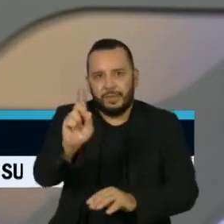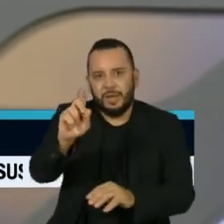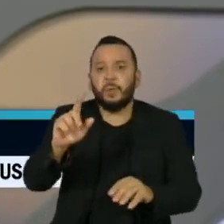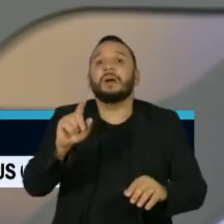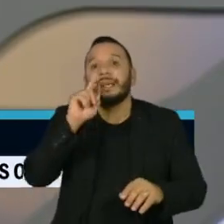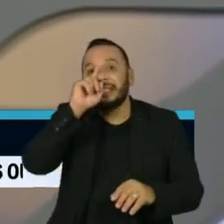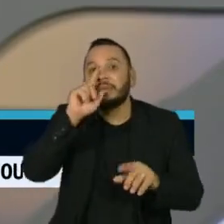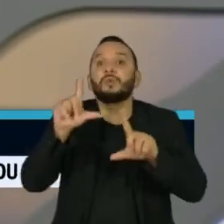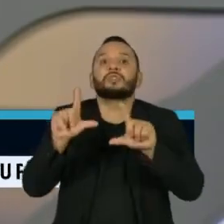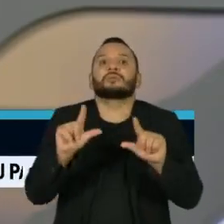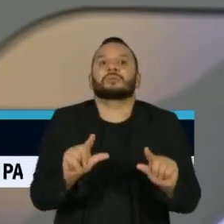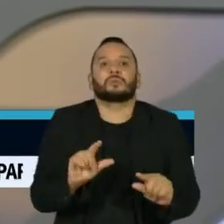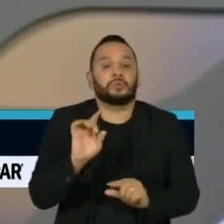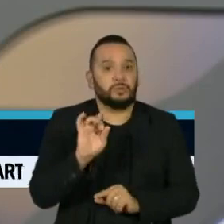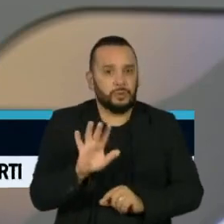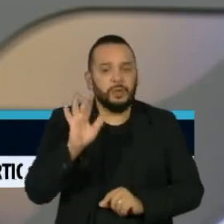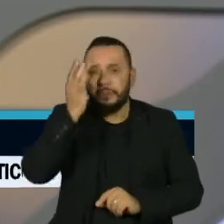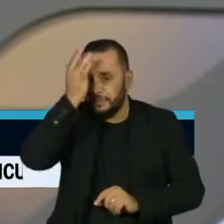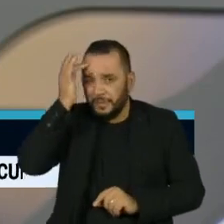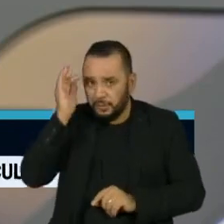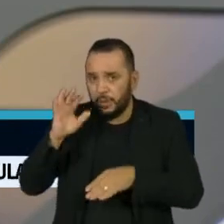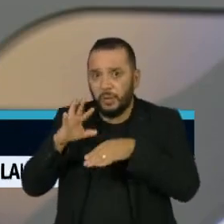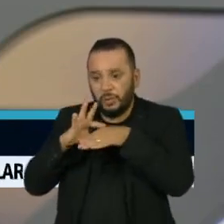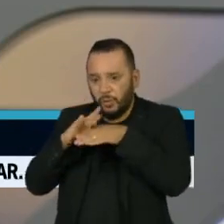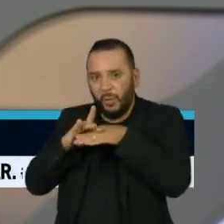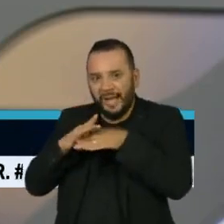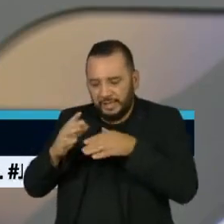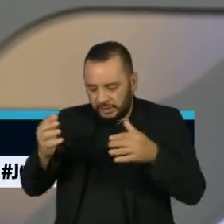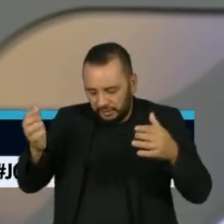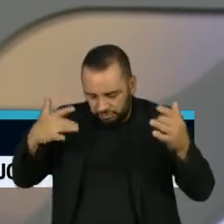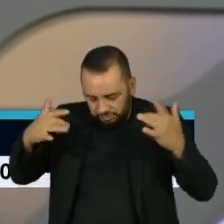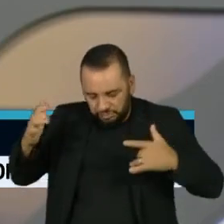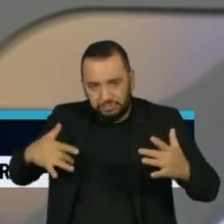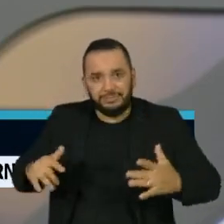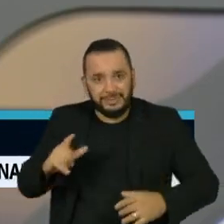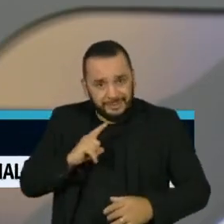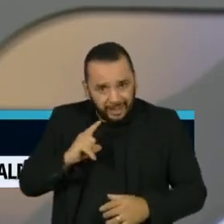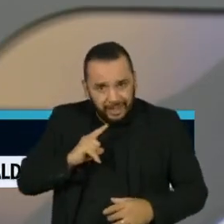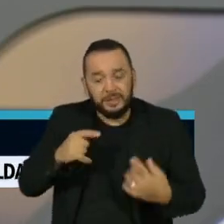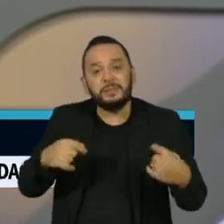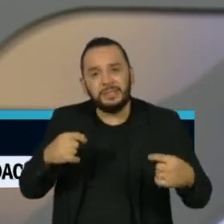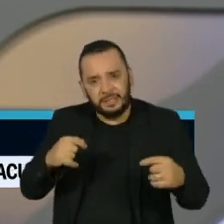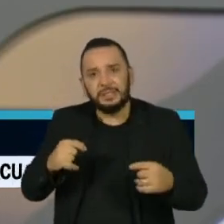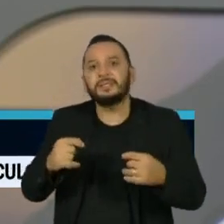vulneráveis, vão ter que ainda tomar medidas para se protegerem. E aí a informação é fundamental. Então, vamos lá.